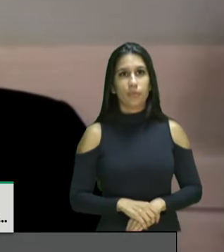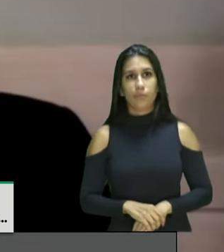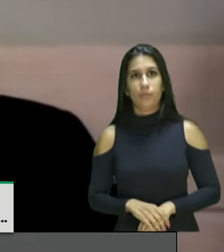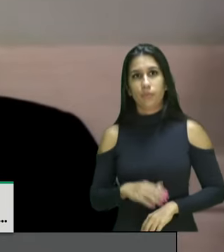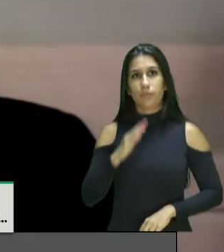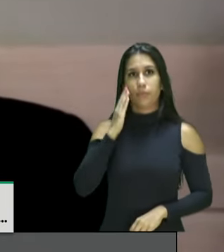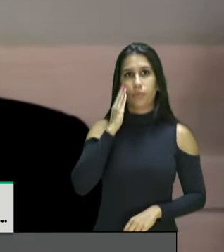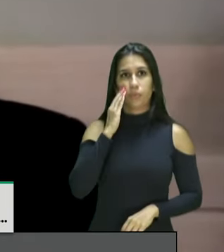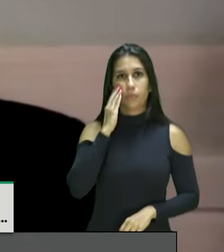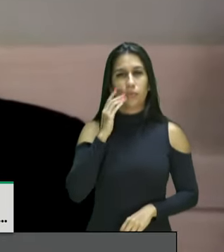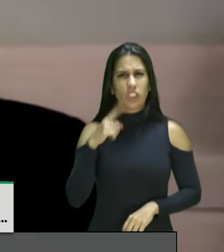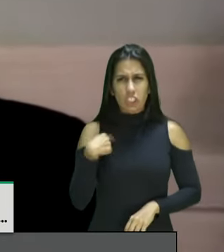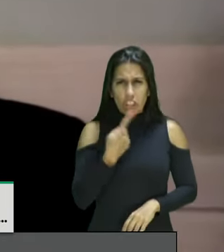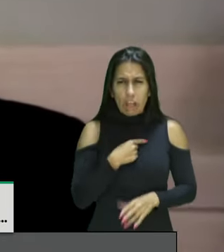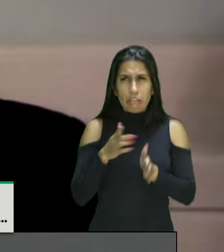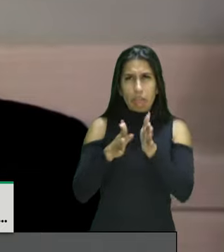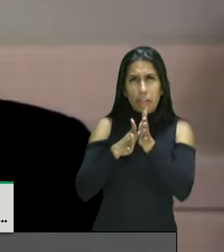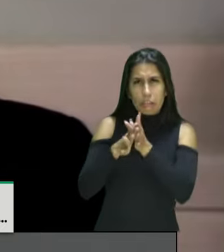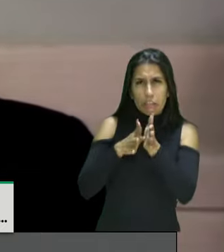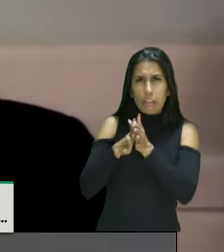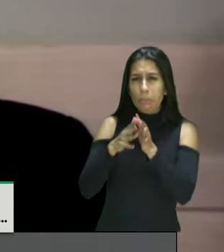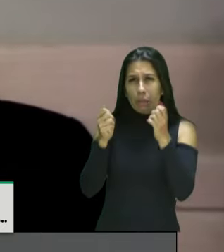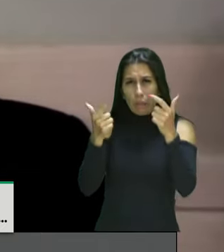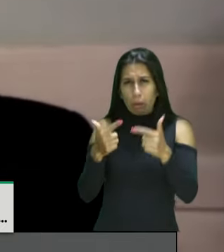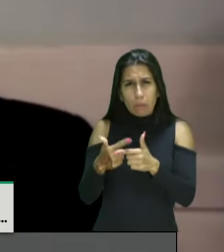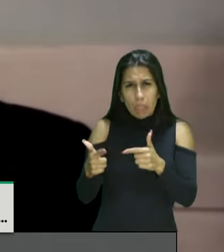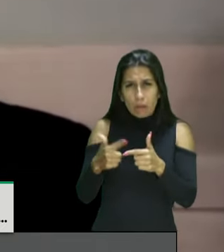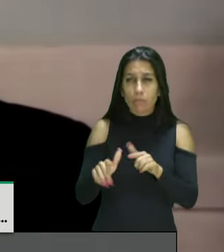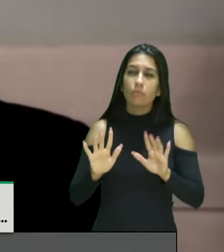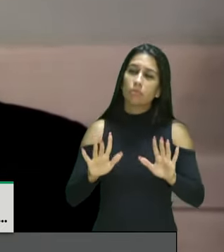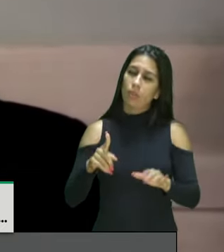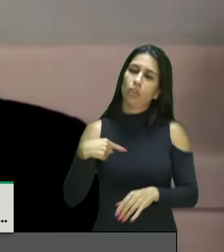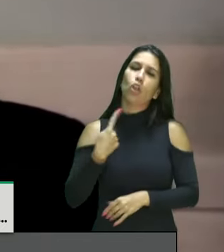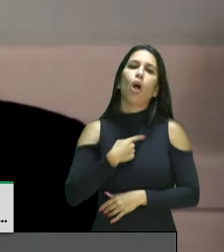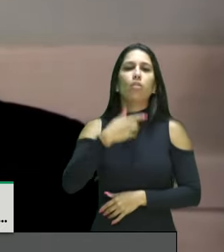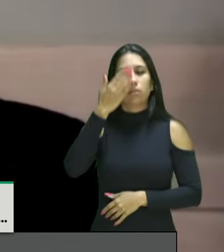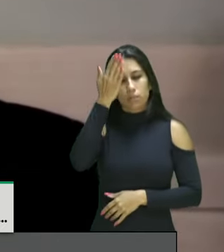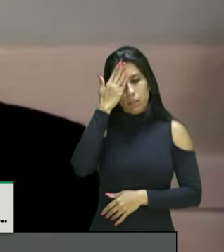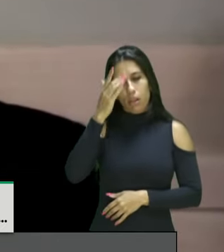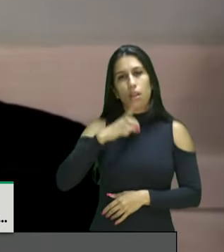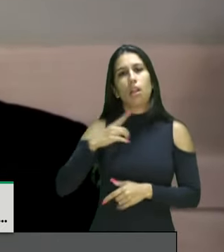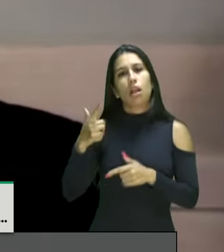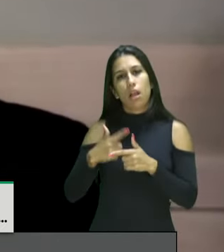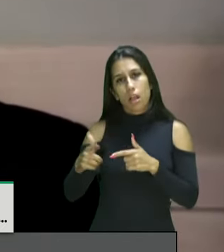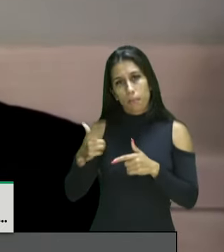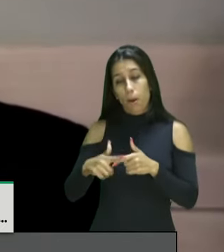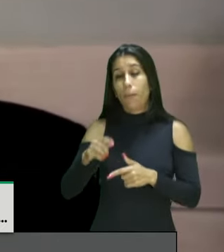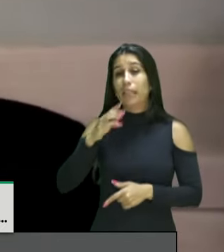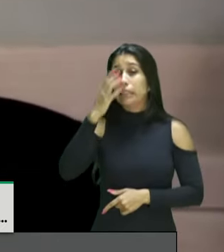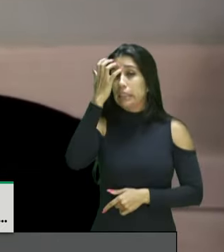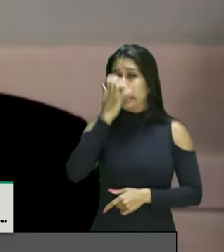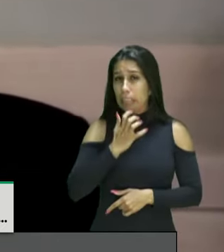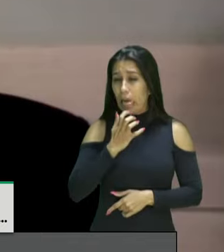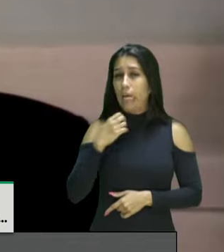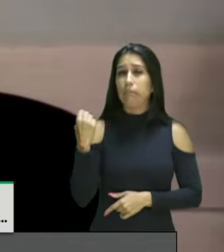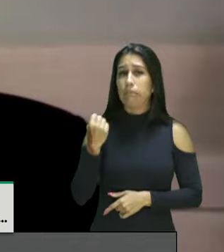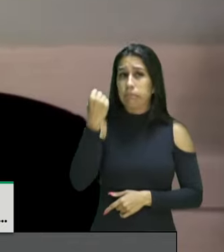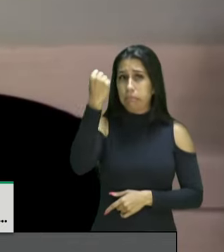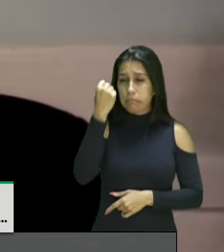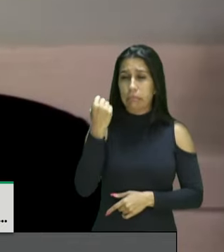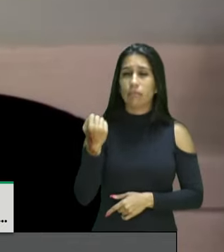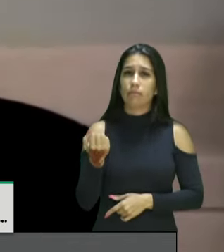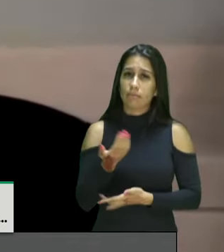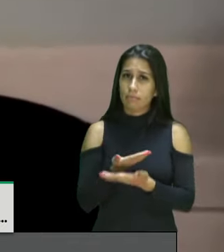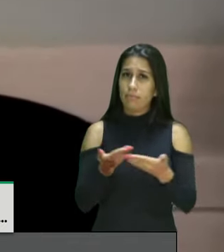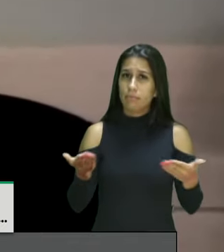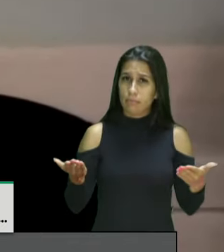tampamos o sol com a peneira sabemos que existem problemas importantes sérios graves a serem equacionados na